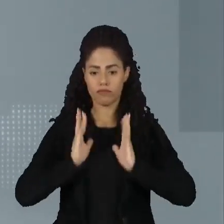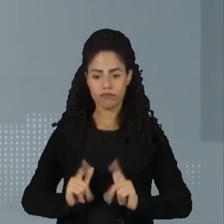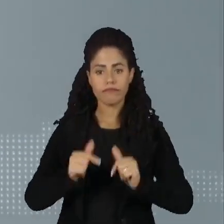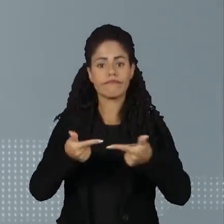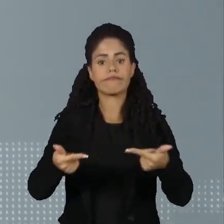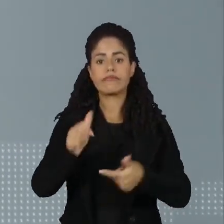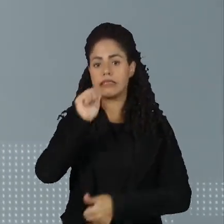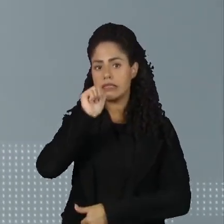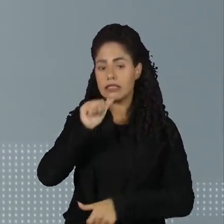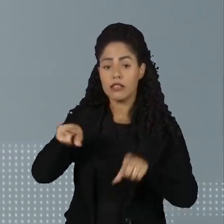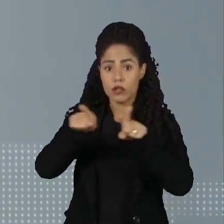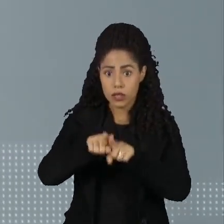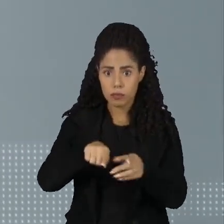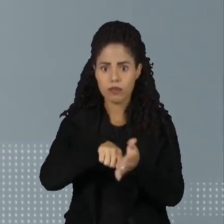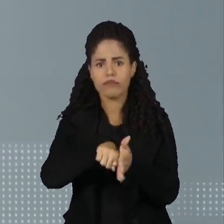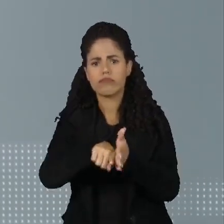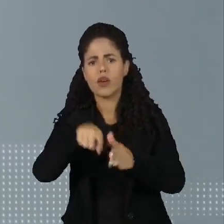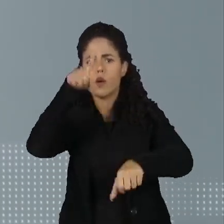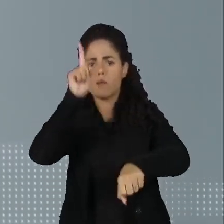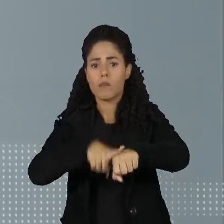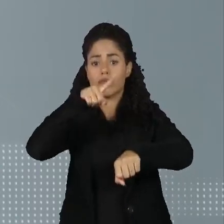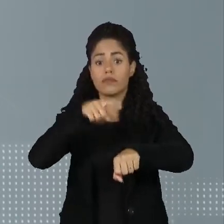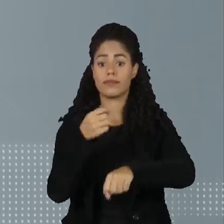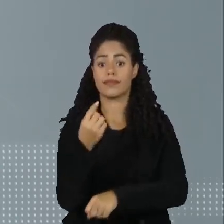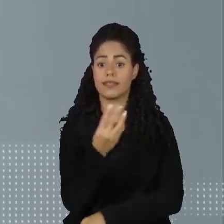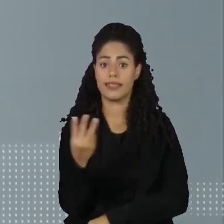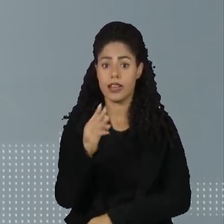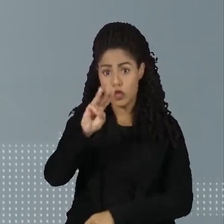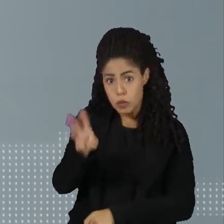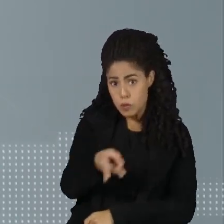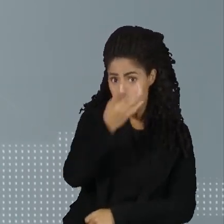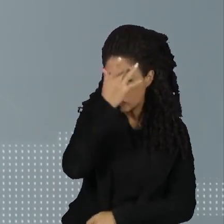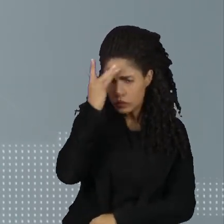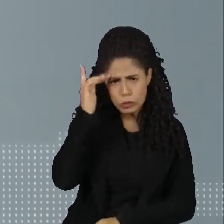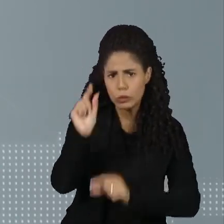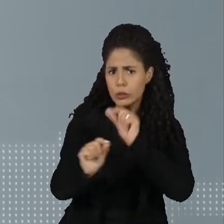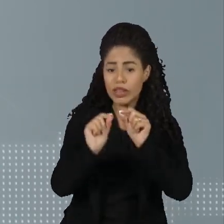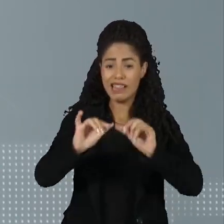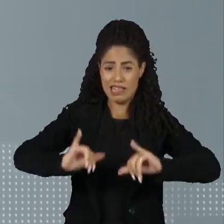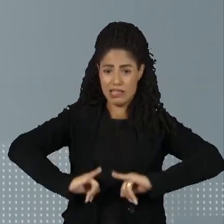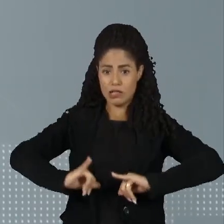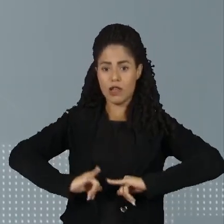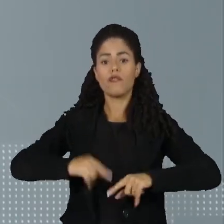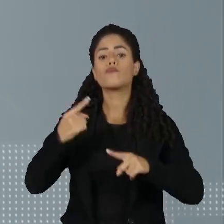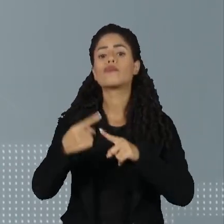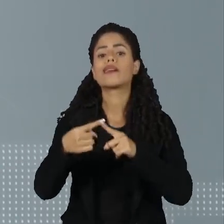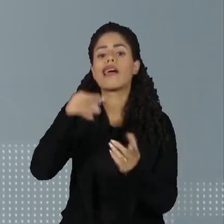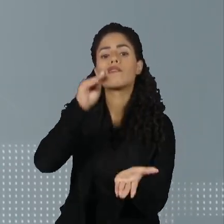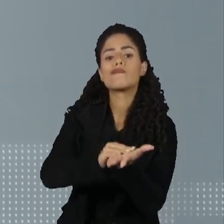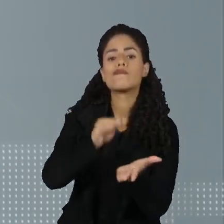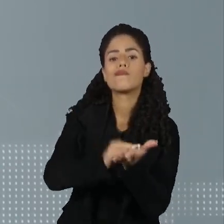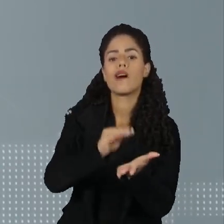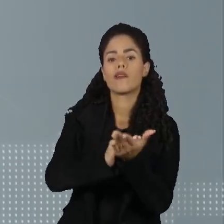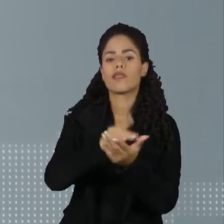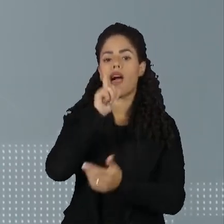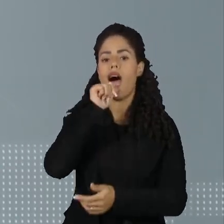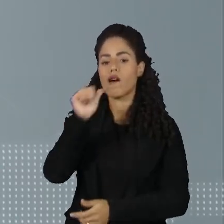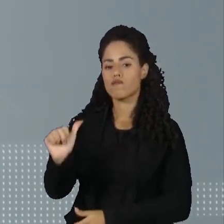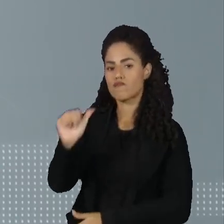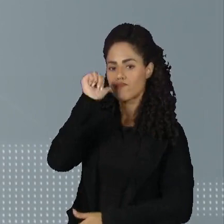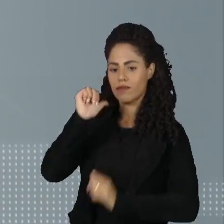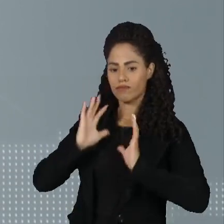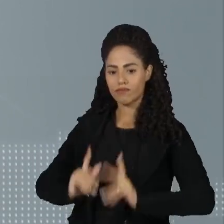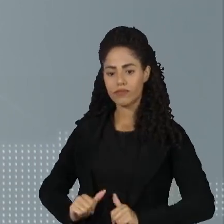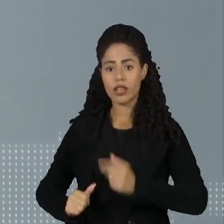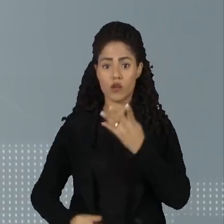recorte da pesquisa aponta que 33 milhões de brasileiros sofrem com a ausência de água tratada. E mais de